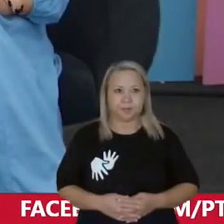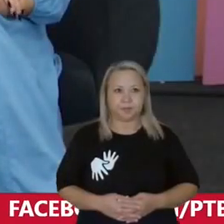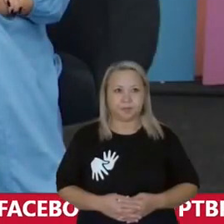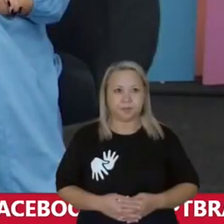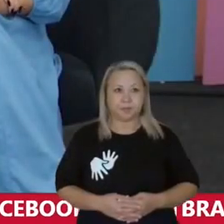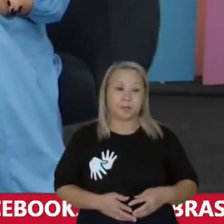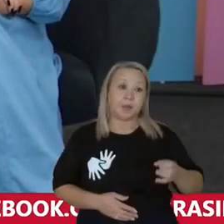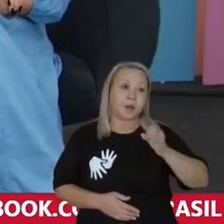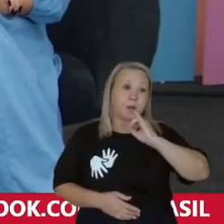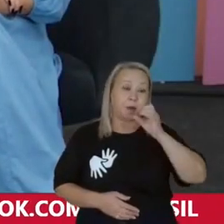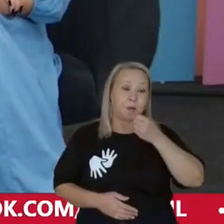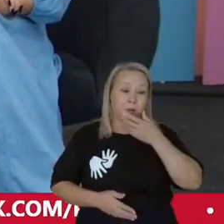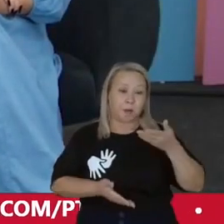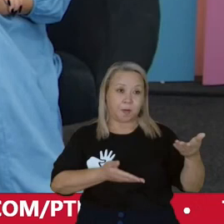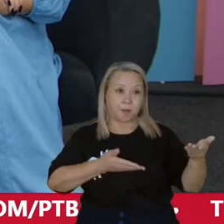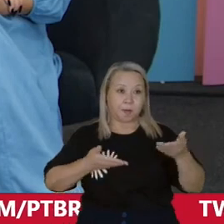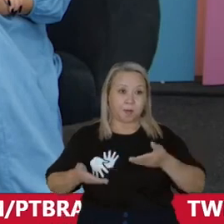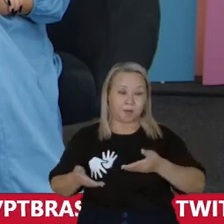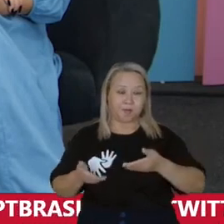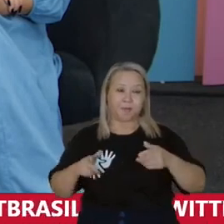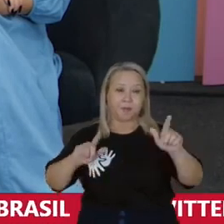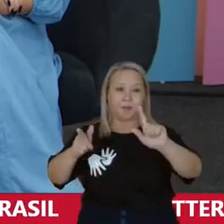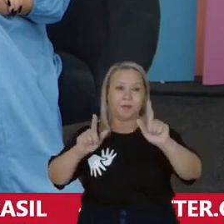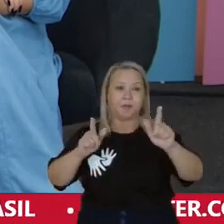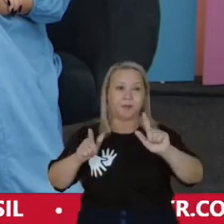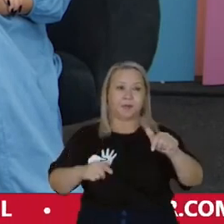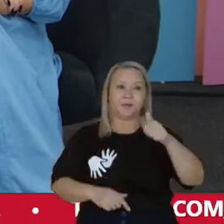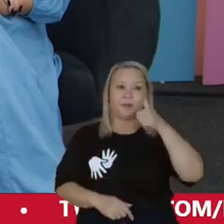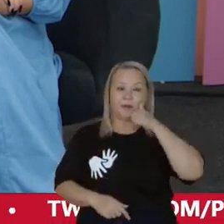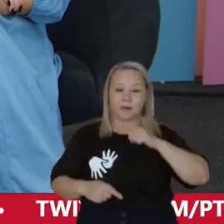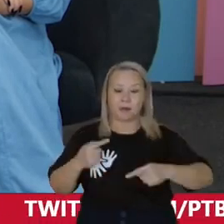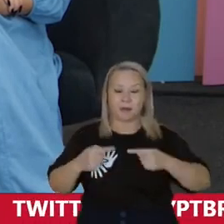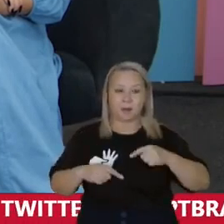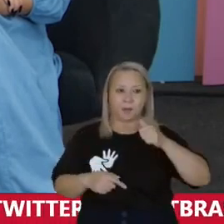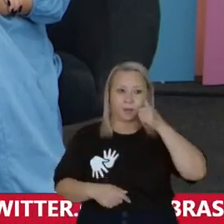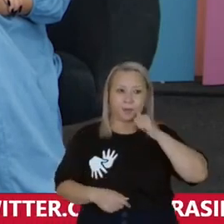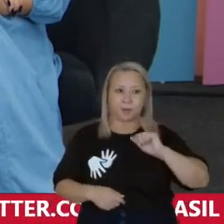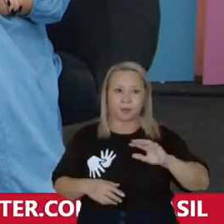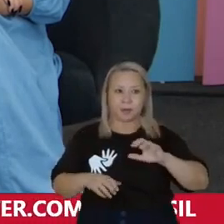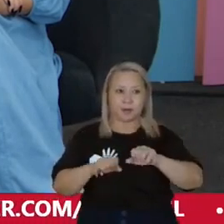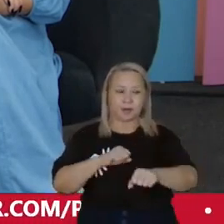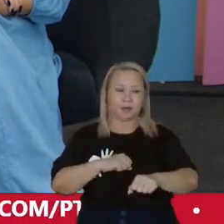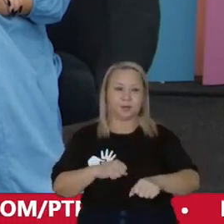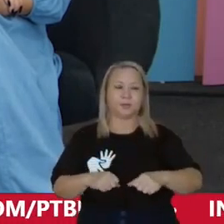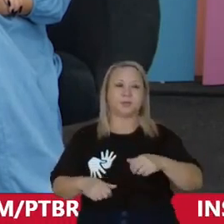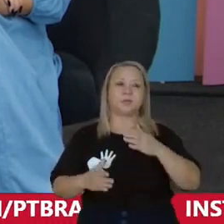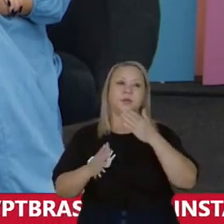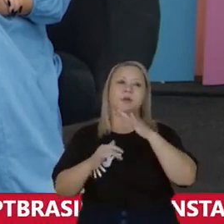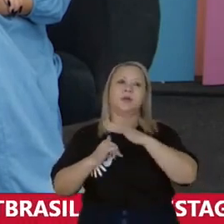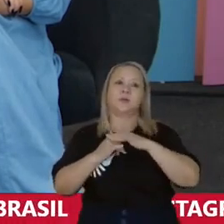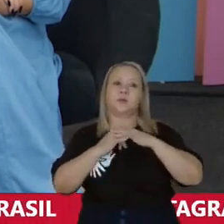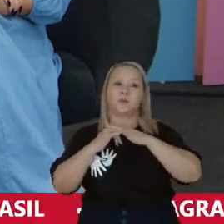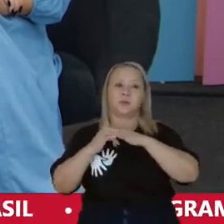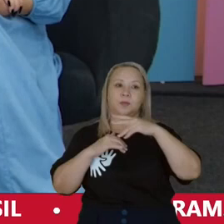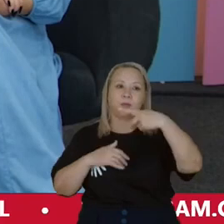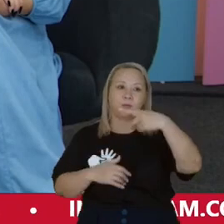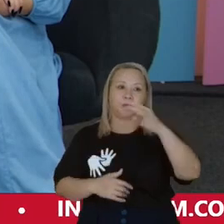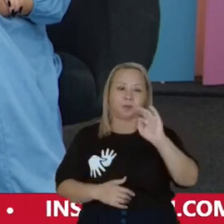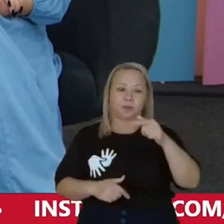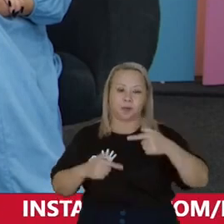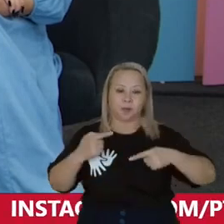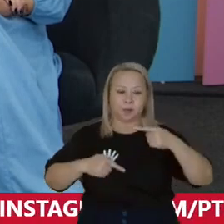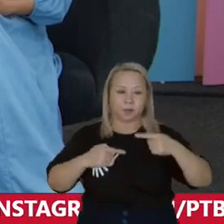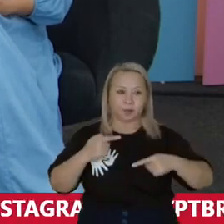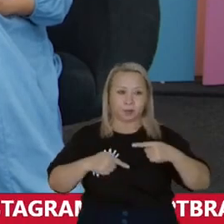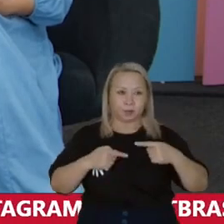Olá, sejam bem-vindas ao TV Elas por Elas Formação Programa do PT para a preparação e formação das mulheres Para a disputa